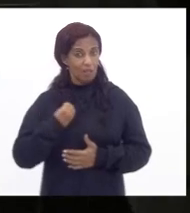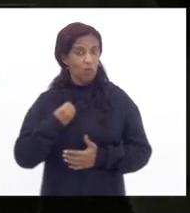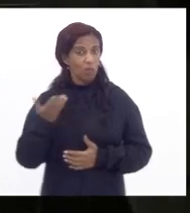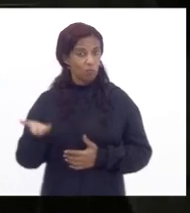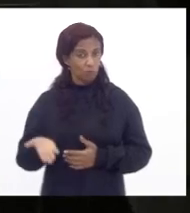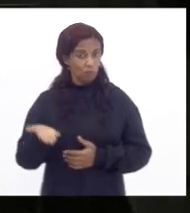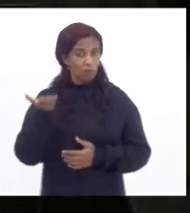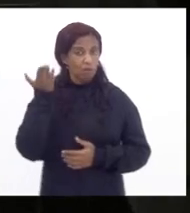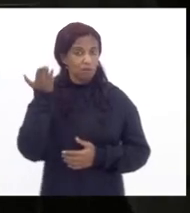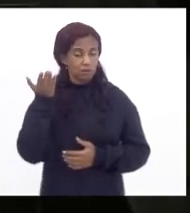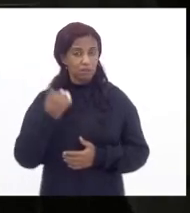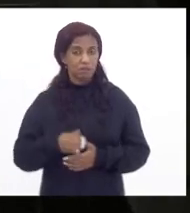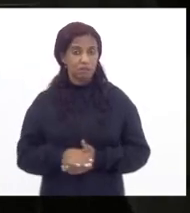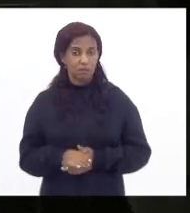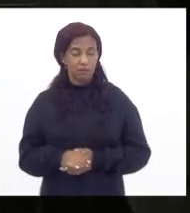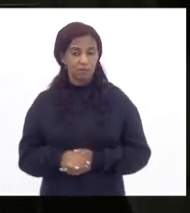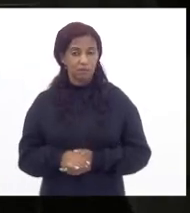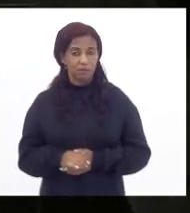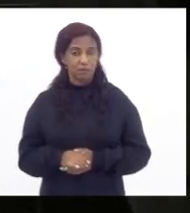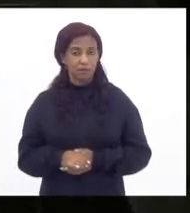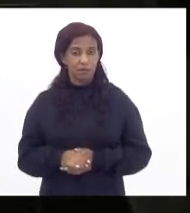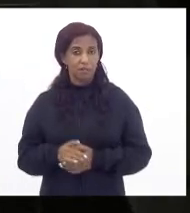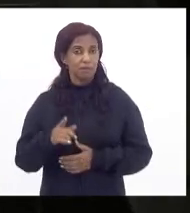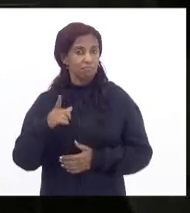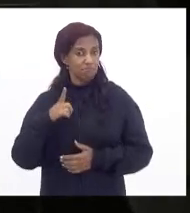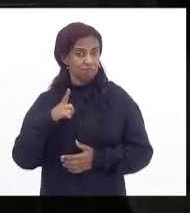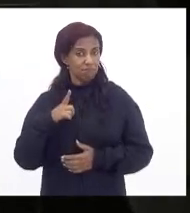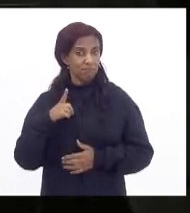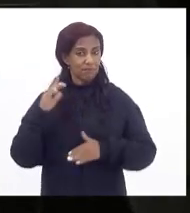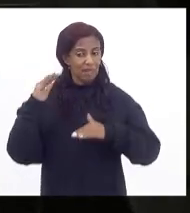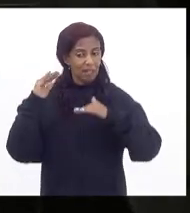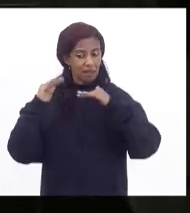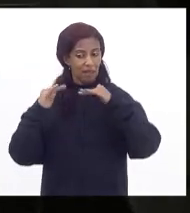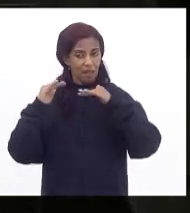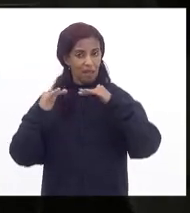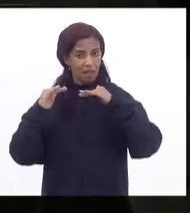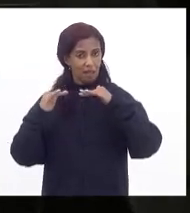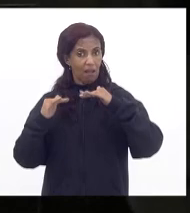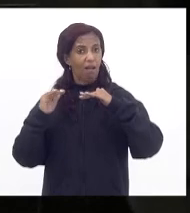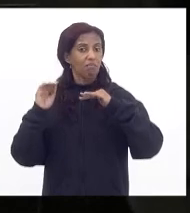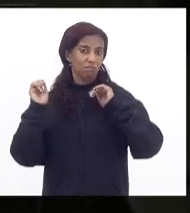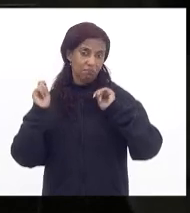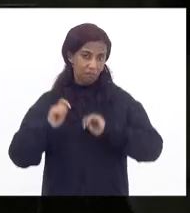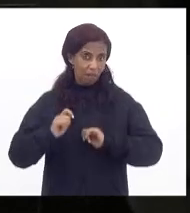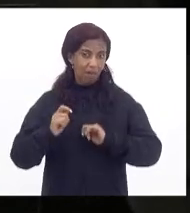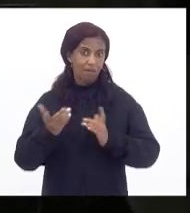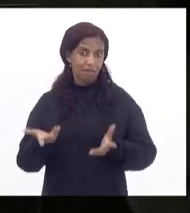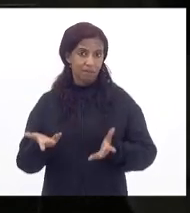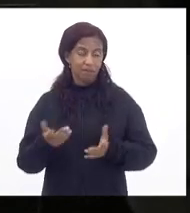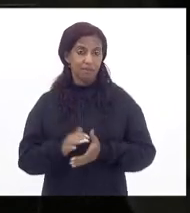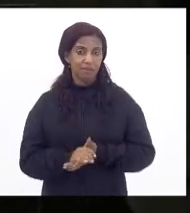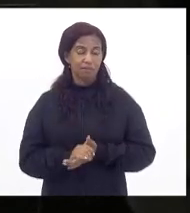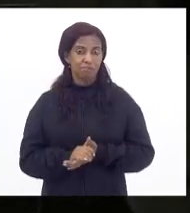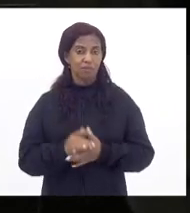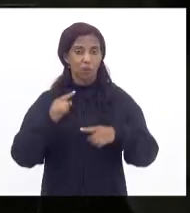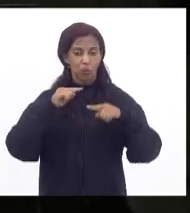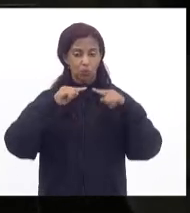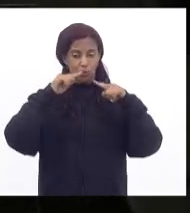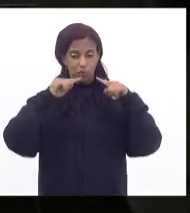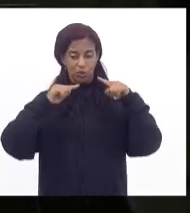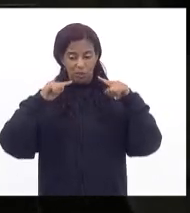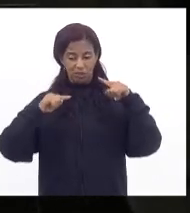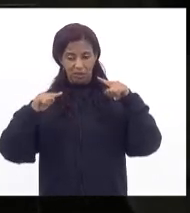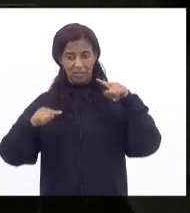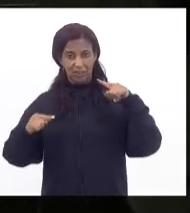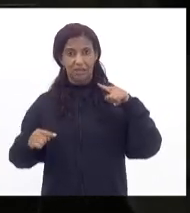ainda está em descenso está um descenso forte está os gráficos demonstram